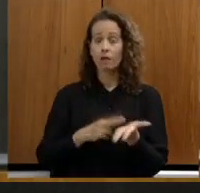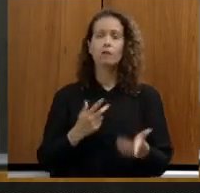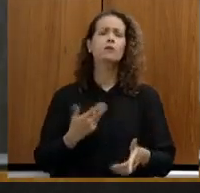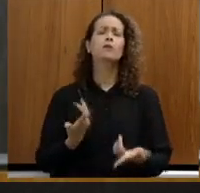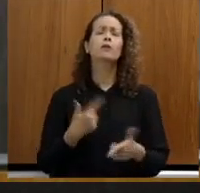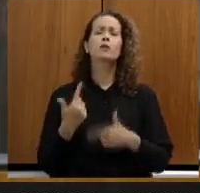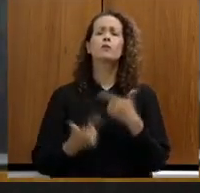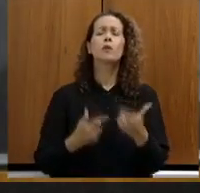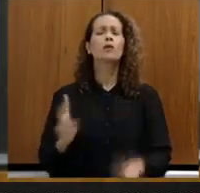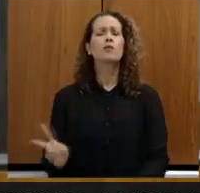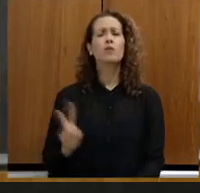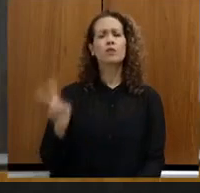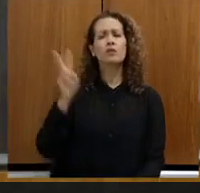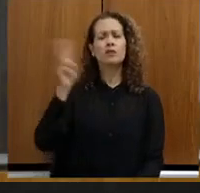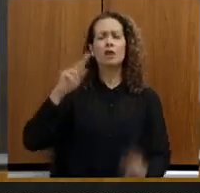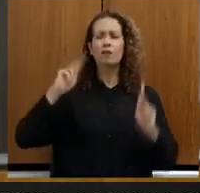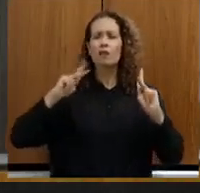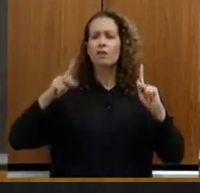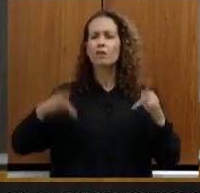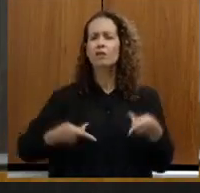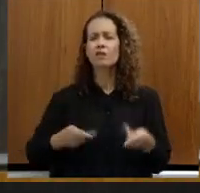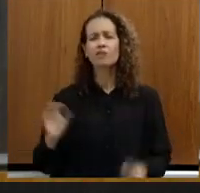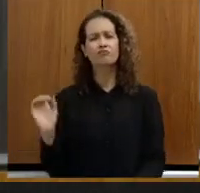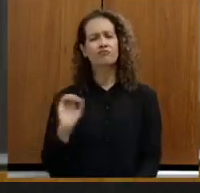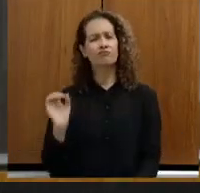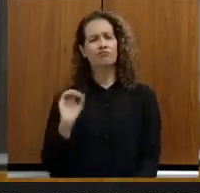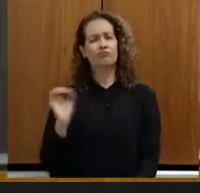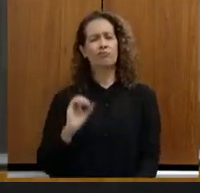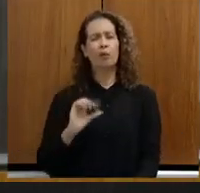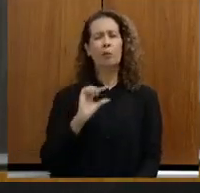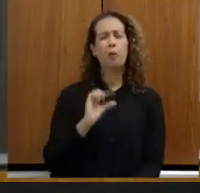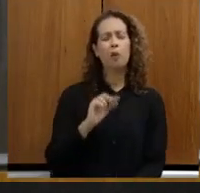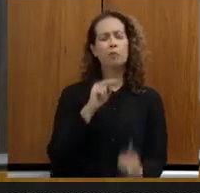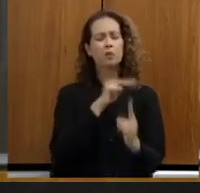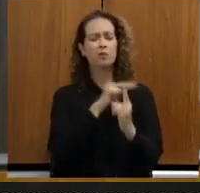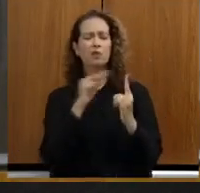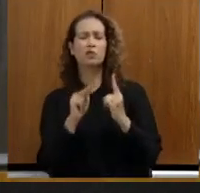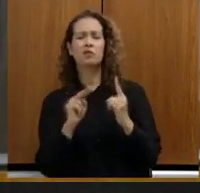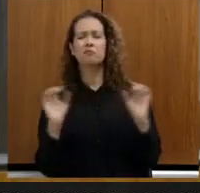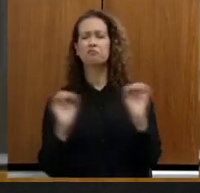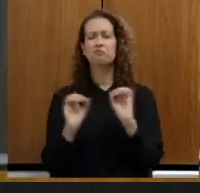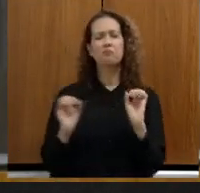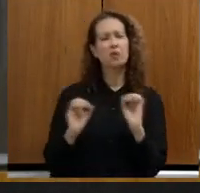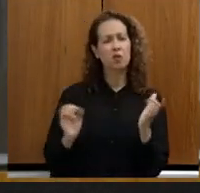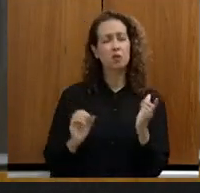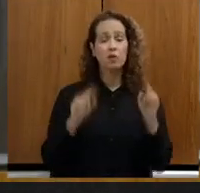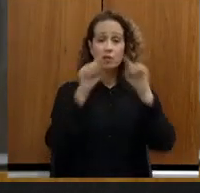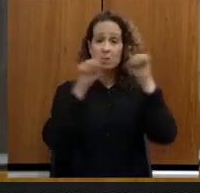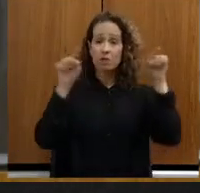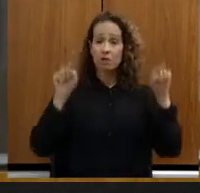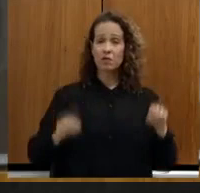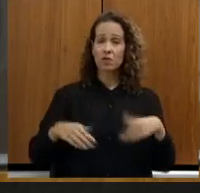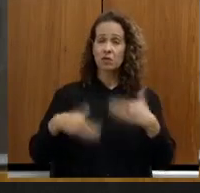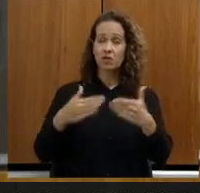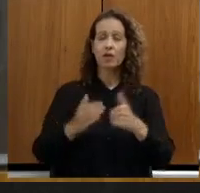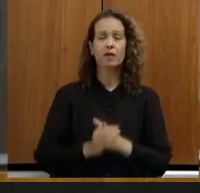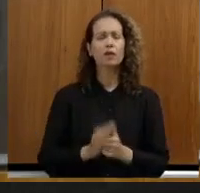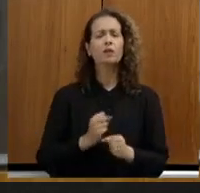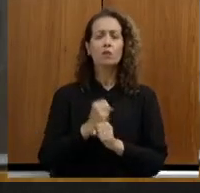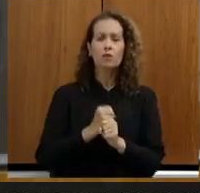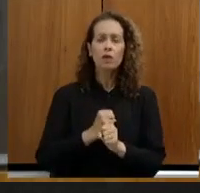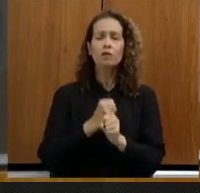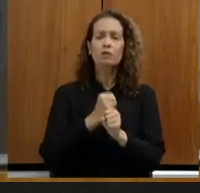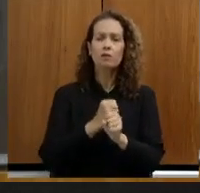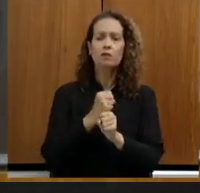somos valorizados, reconhecidos, com pouca ou nenhuma perspectiva para os servidores de carreira. A cada ano, aumenta a